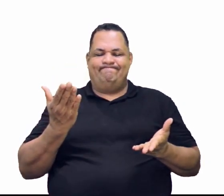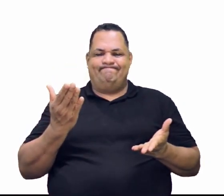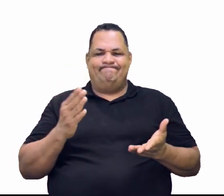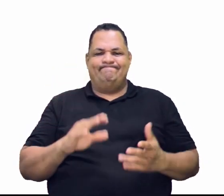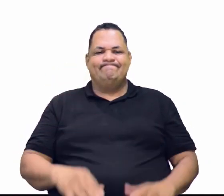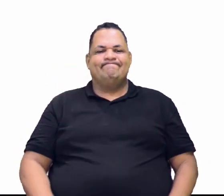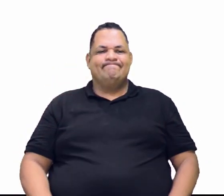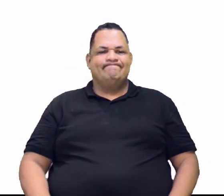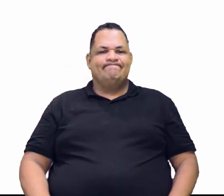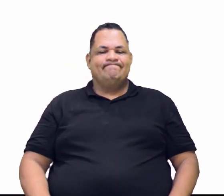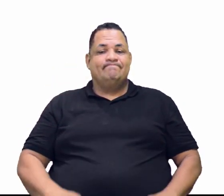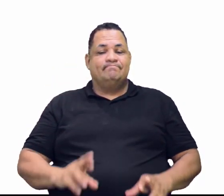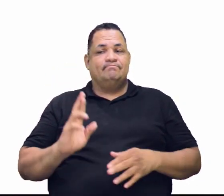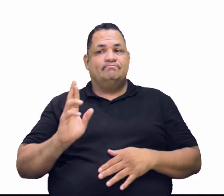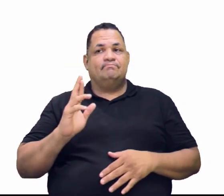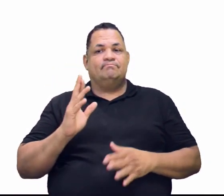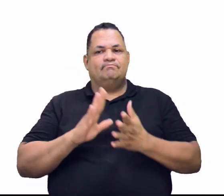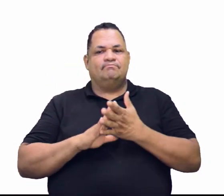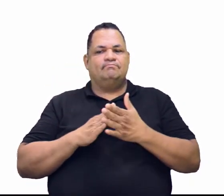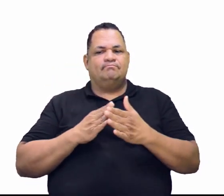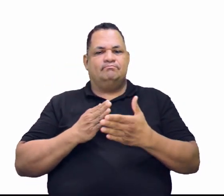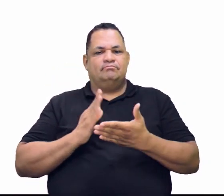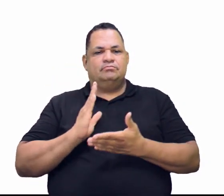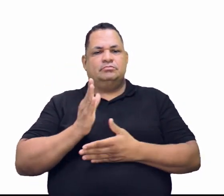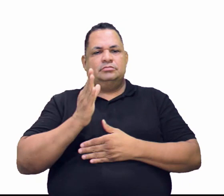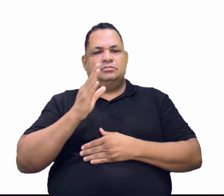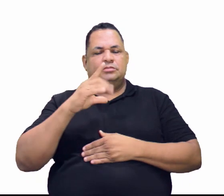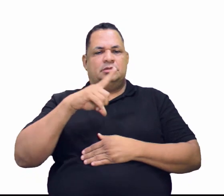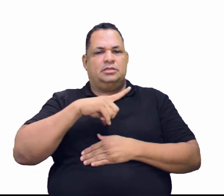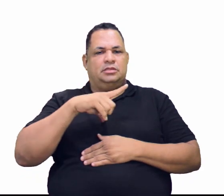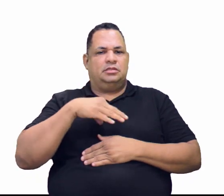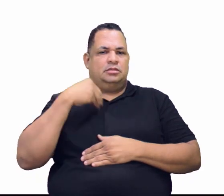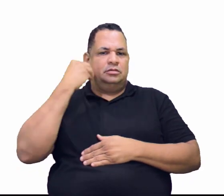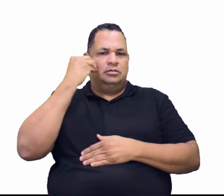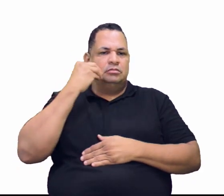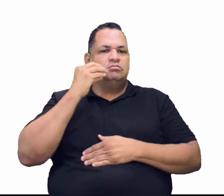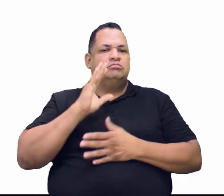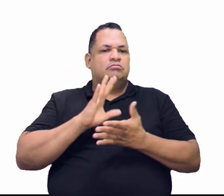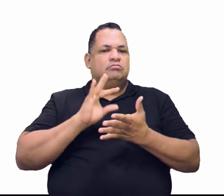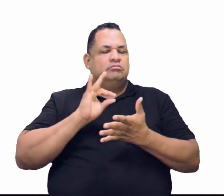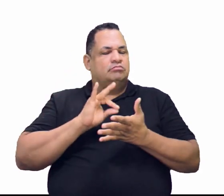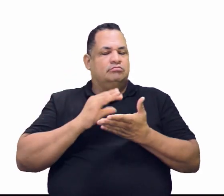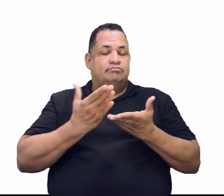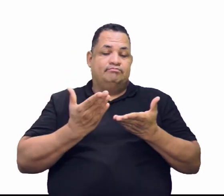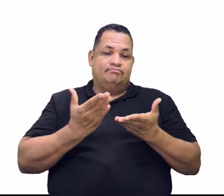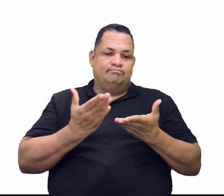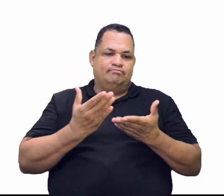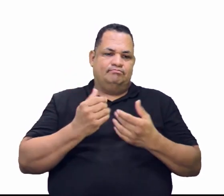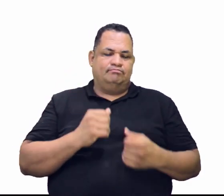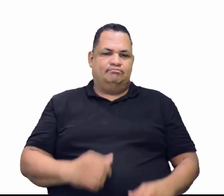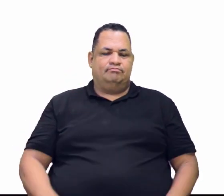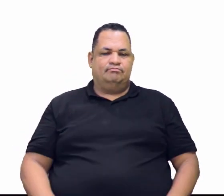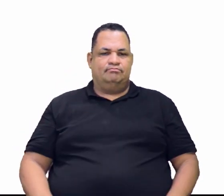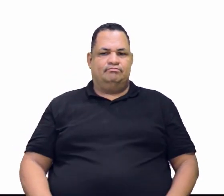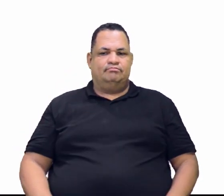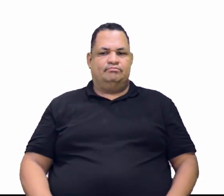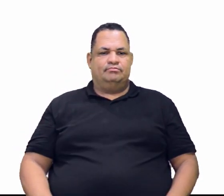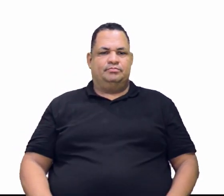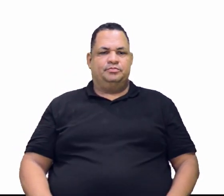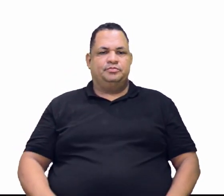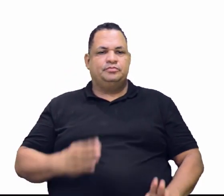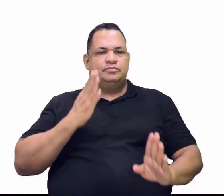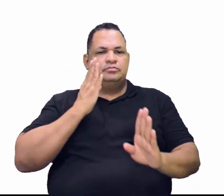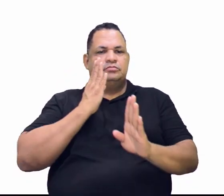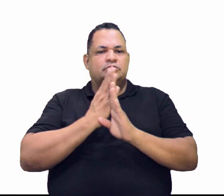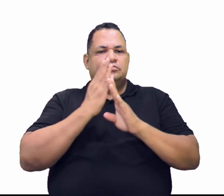Somente quem passa por essa experiência vai perceber que vale a pena ou que não vale a pena. A